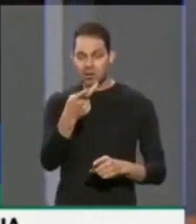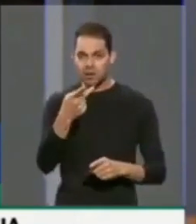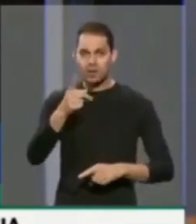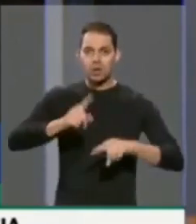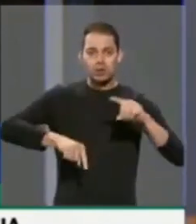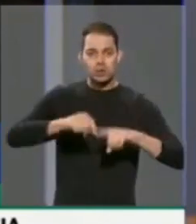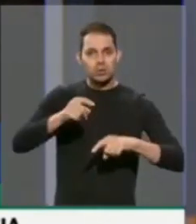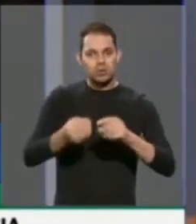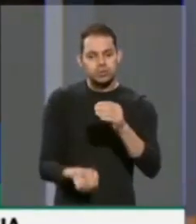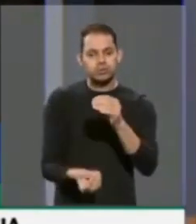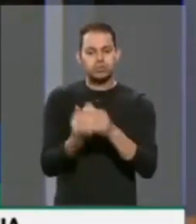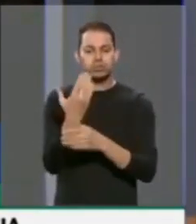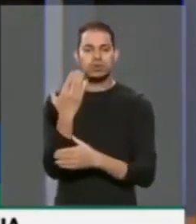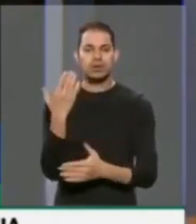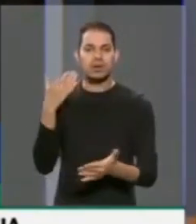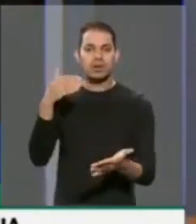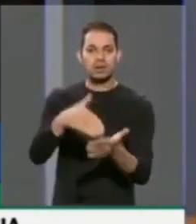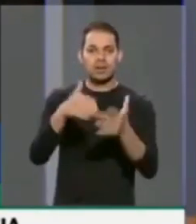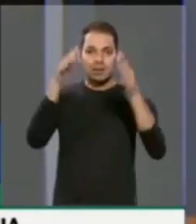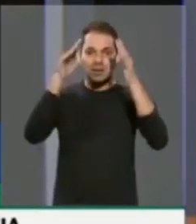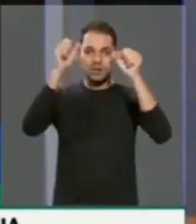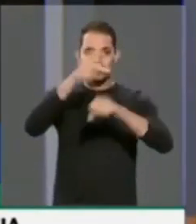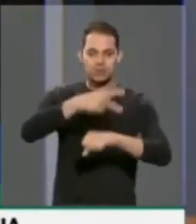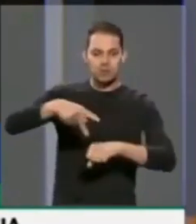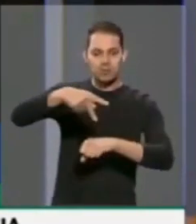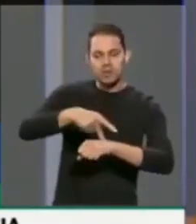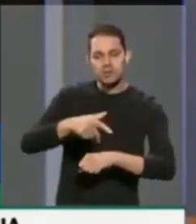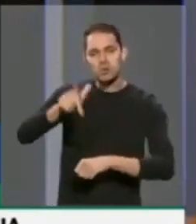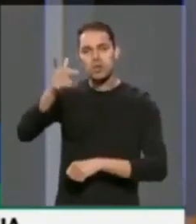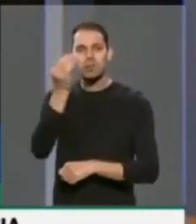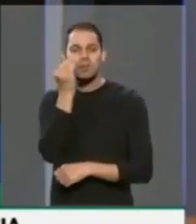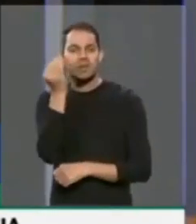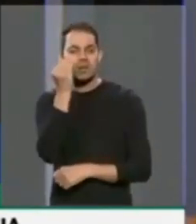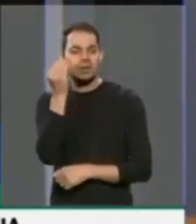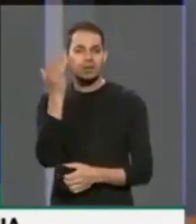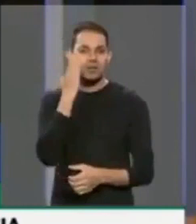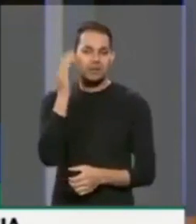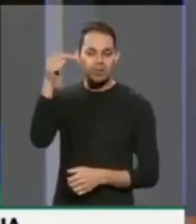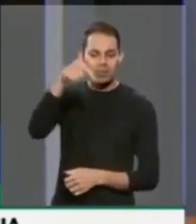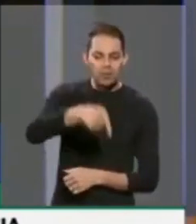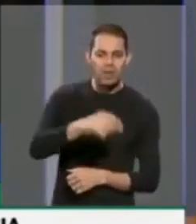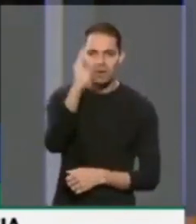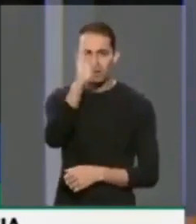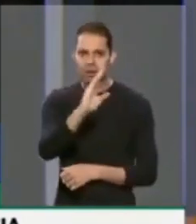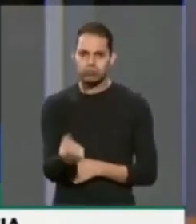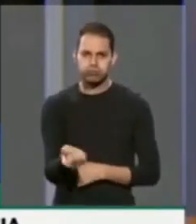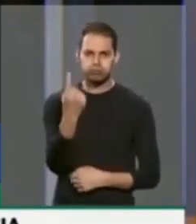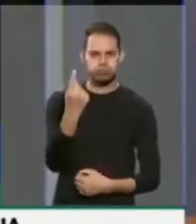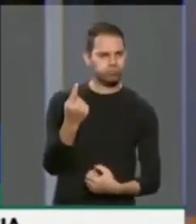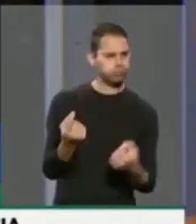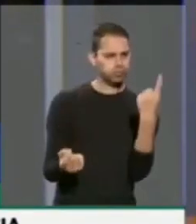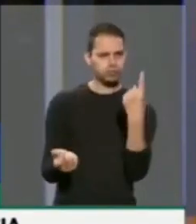até as cortes internacionais para saberem os absurdos que estão acontecendo no Brasil.